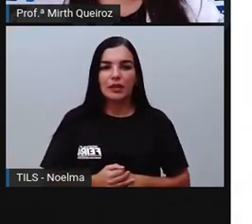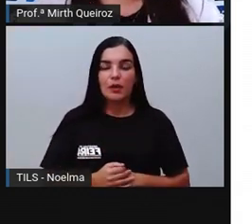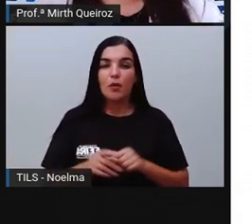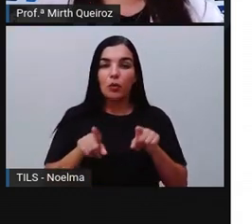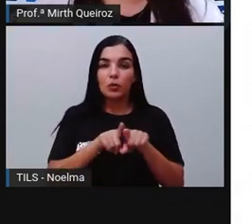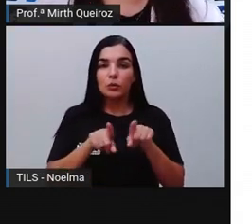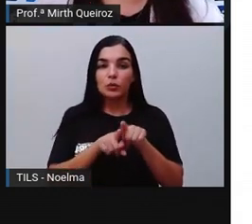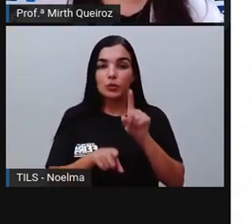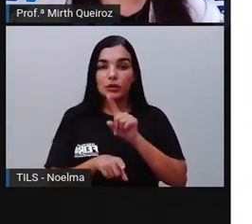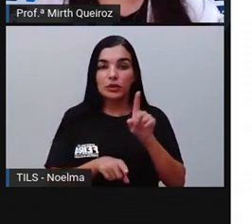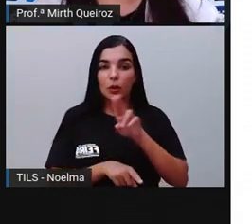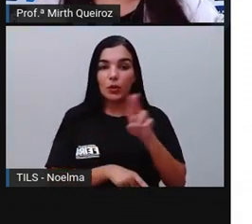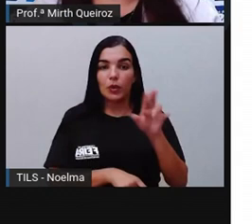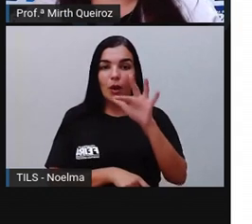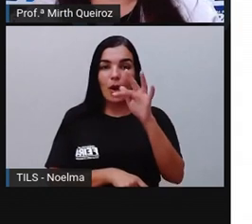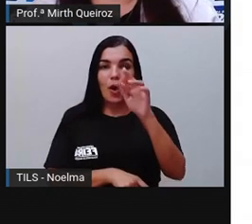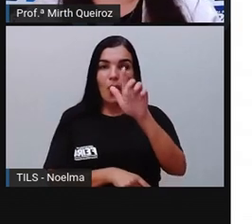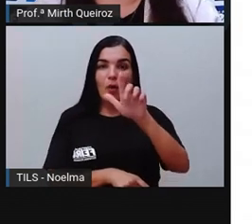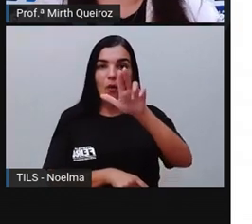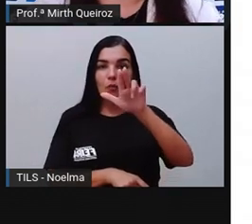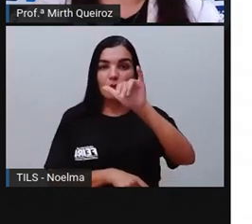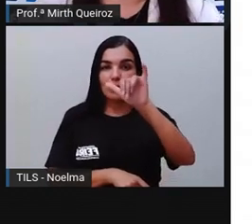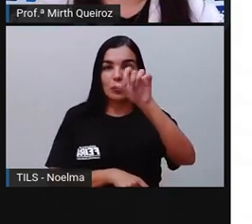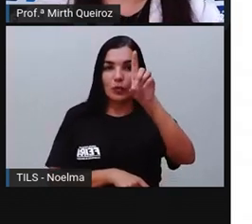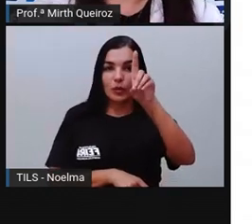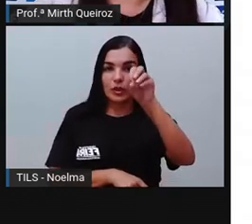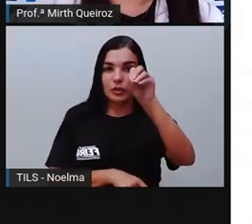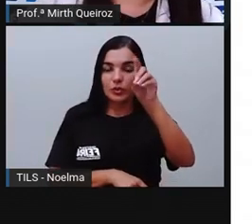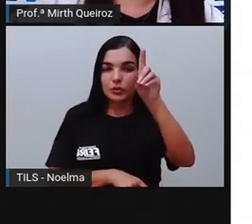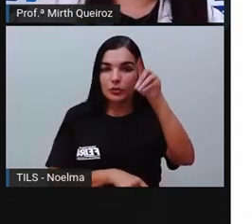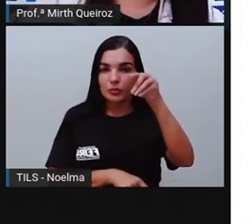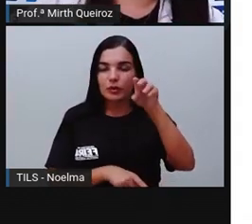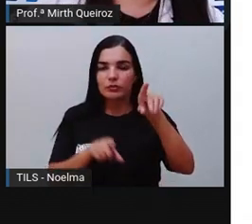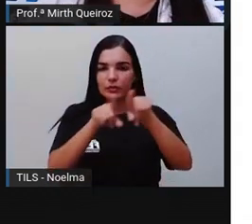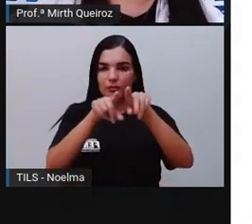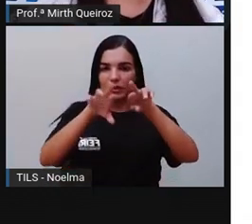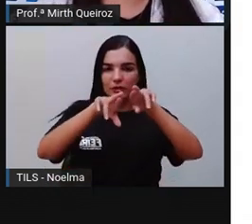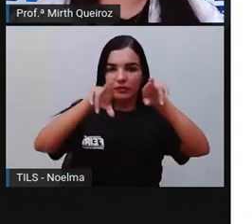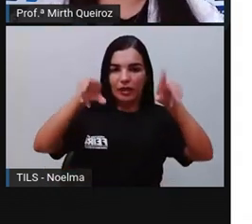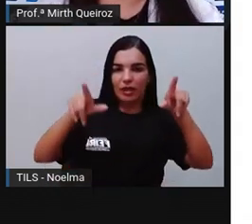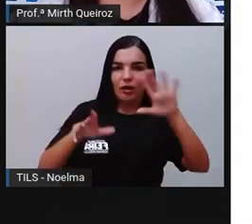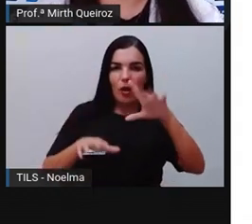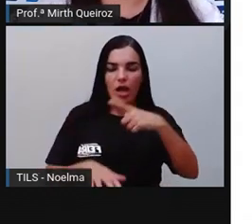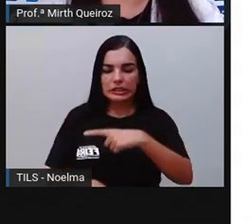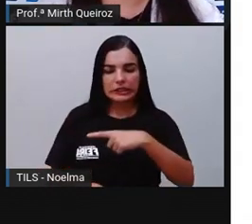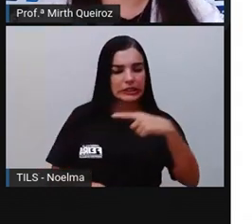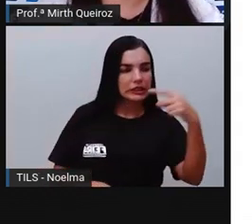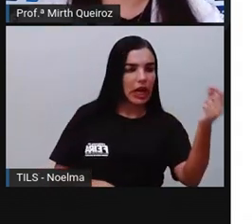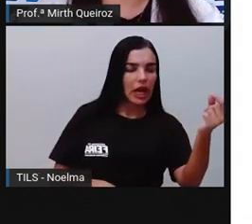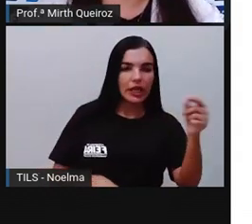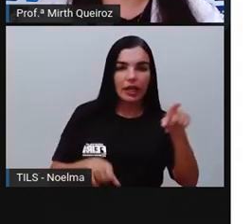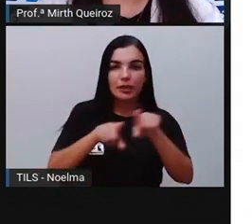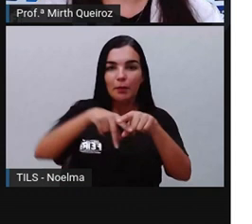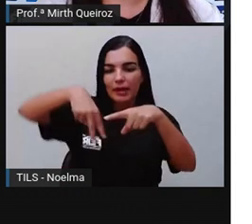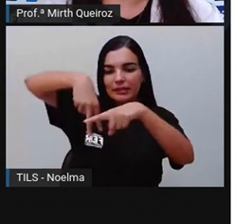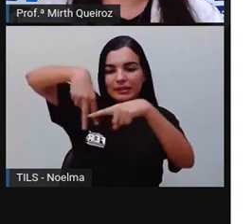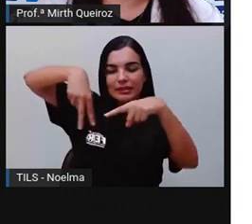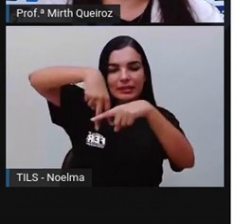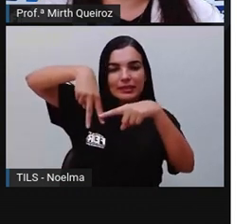Fluído e fluido é diferente. Saía e saia é diferente.